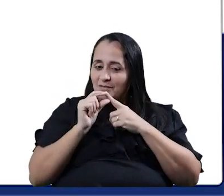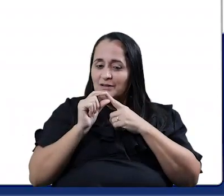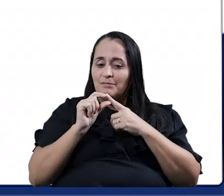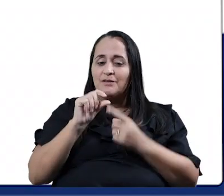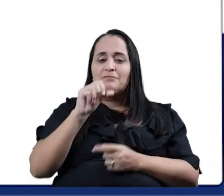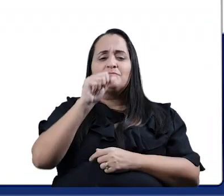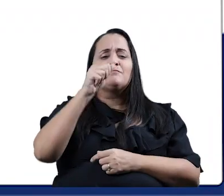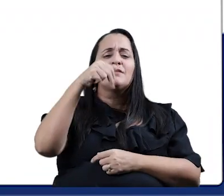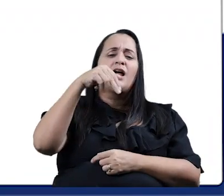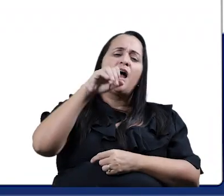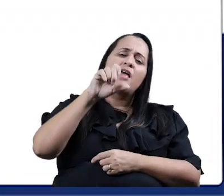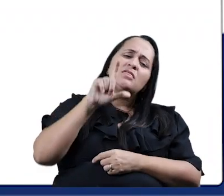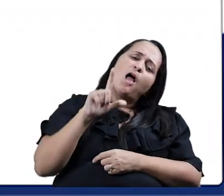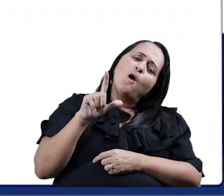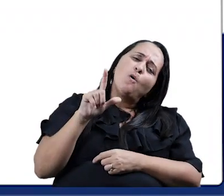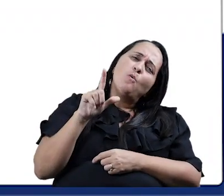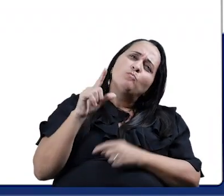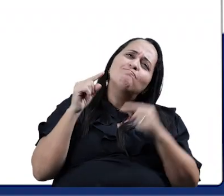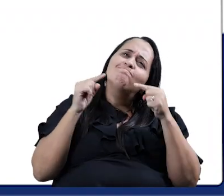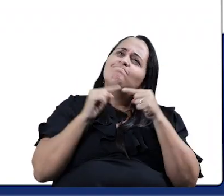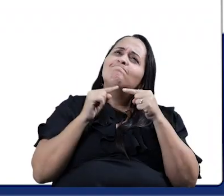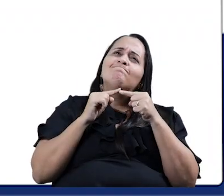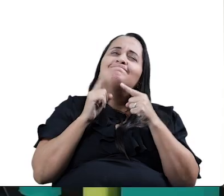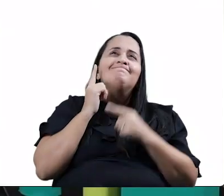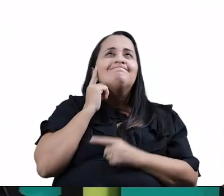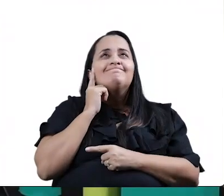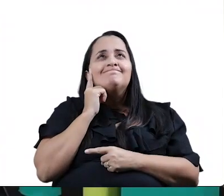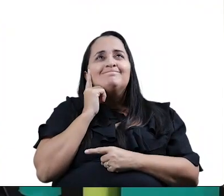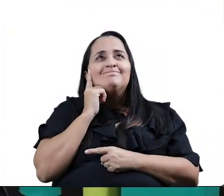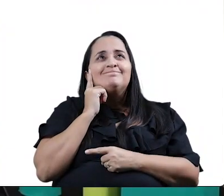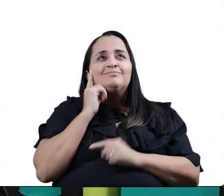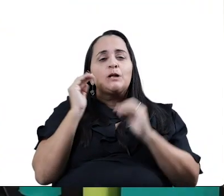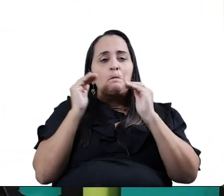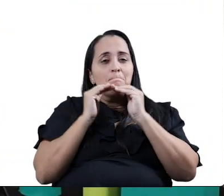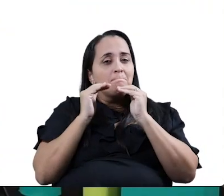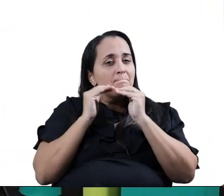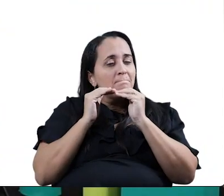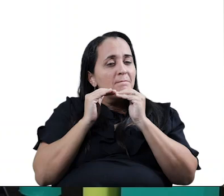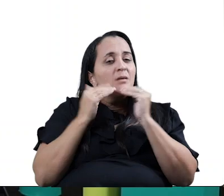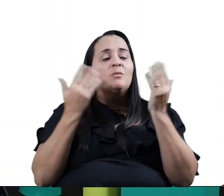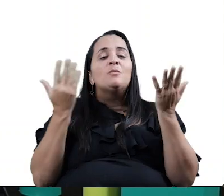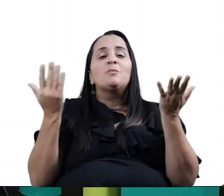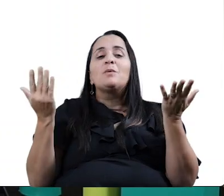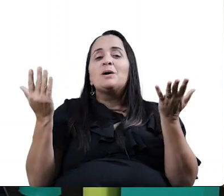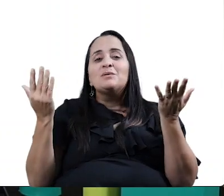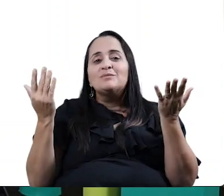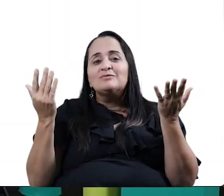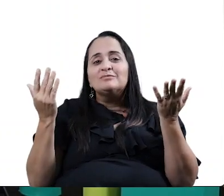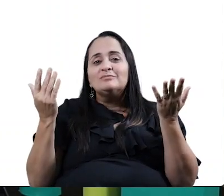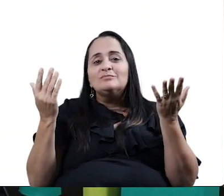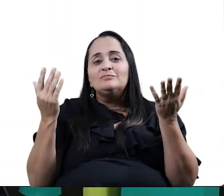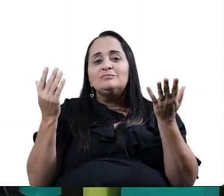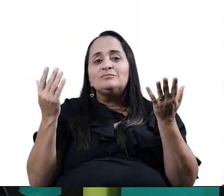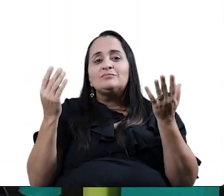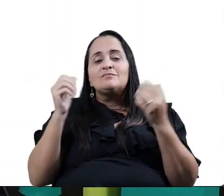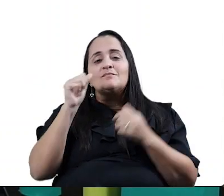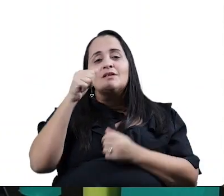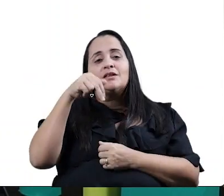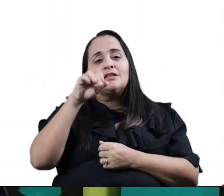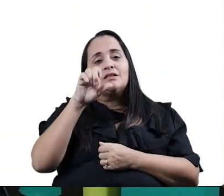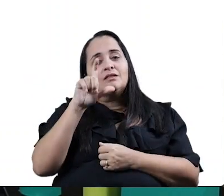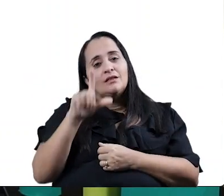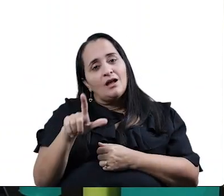Anel. O que rima com anel? Anel rima com céu,